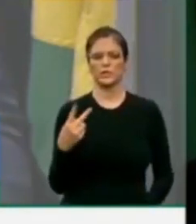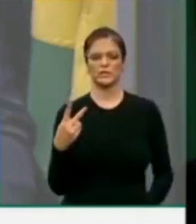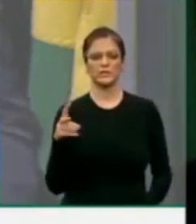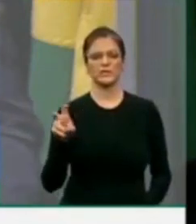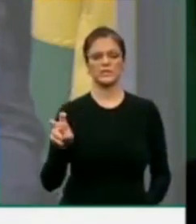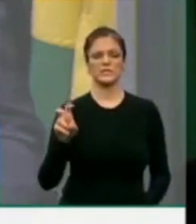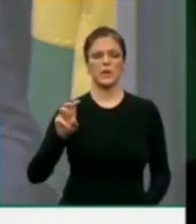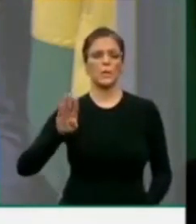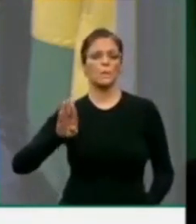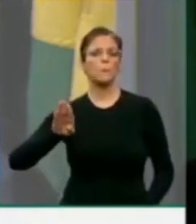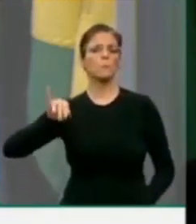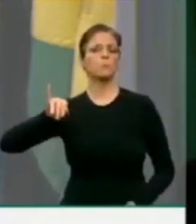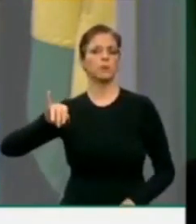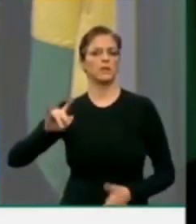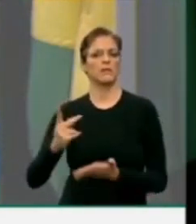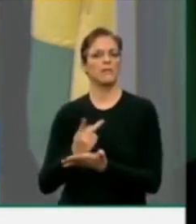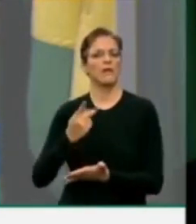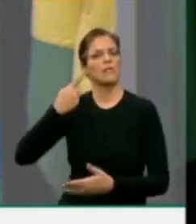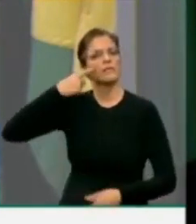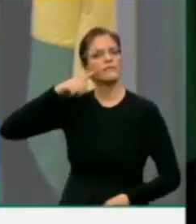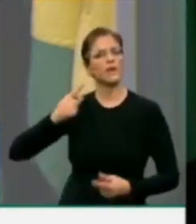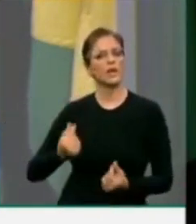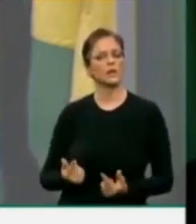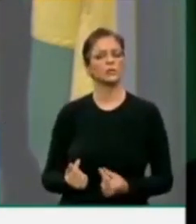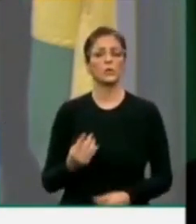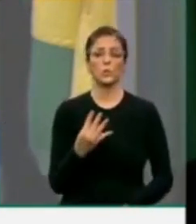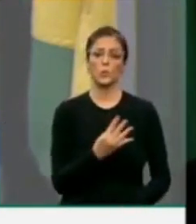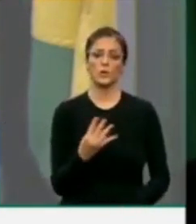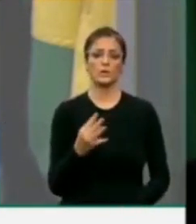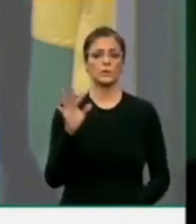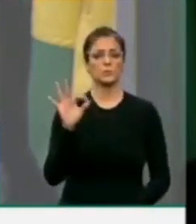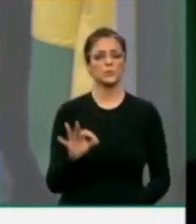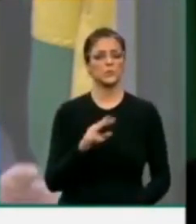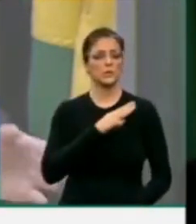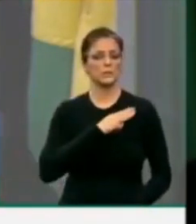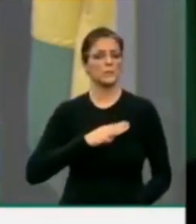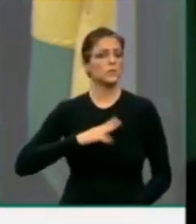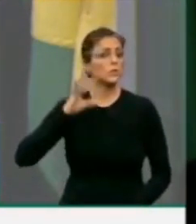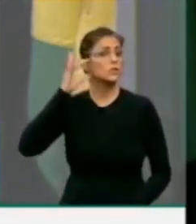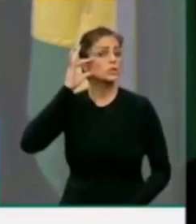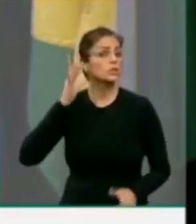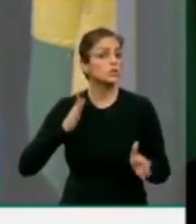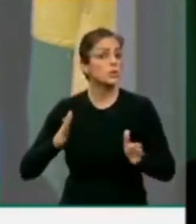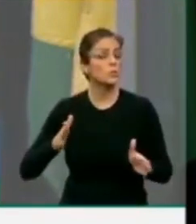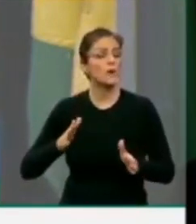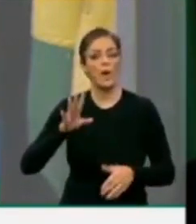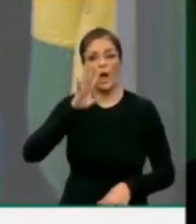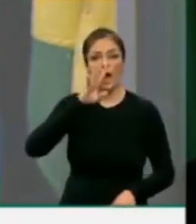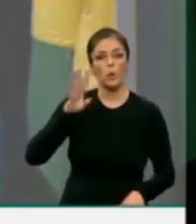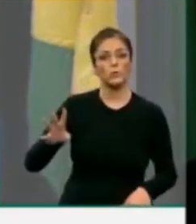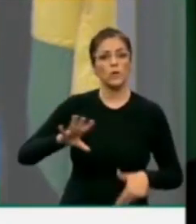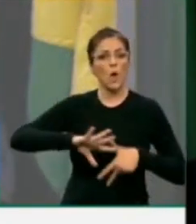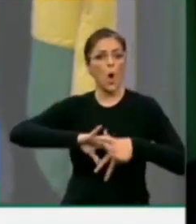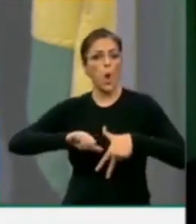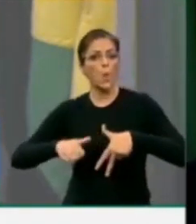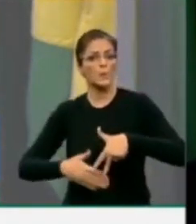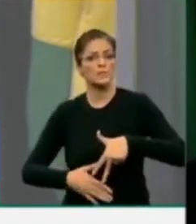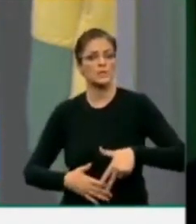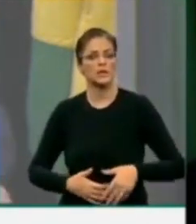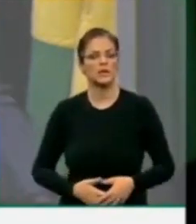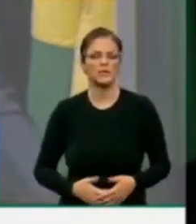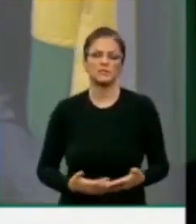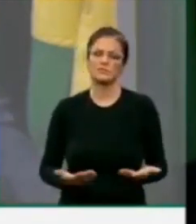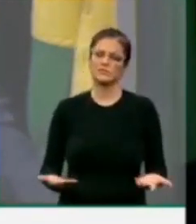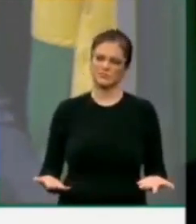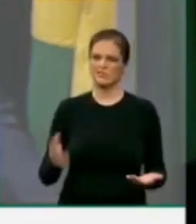bilhões de forma ilegal. 44% dos ministros de Dilma são acusados de corrupção. Bom, veja. Bom, é só para refrescar um pouquinho